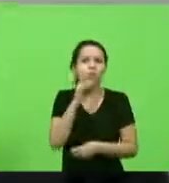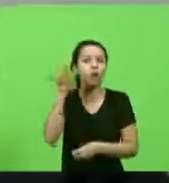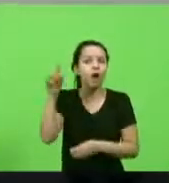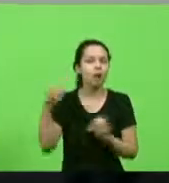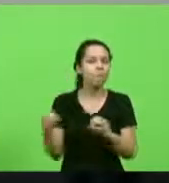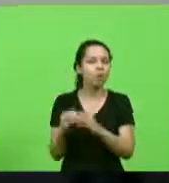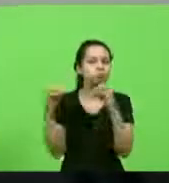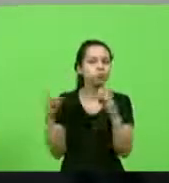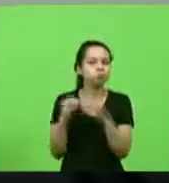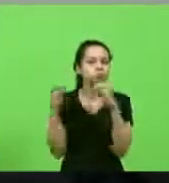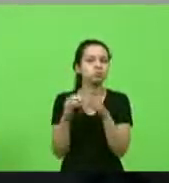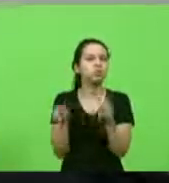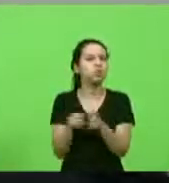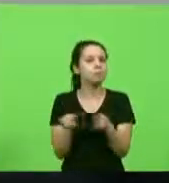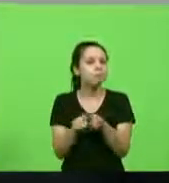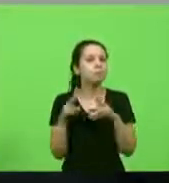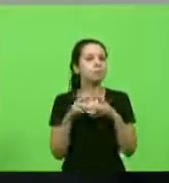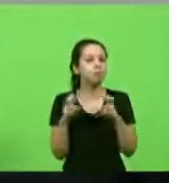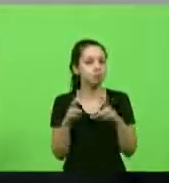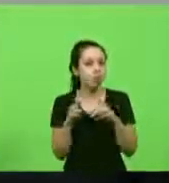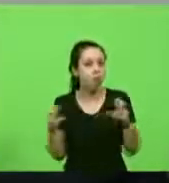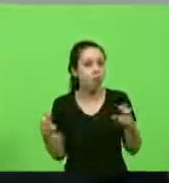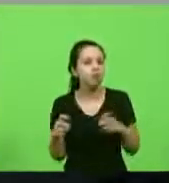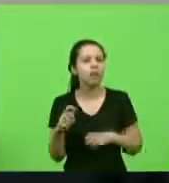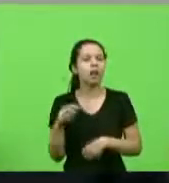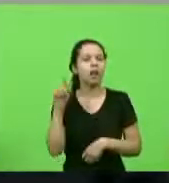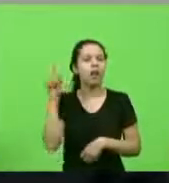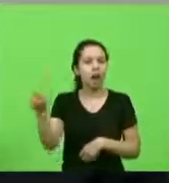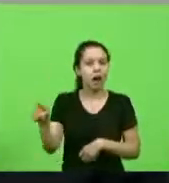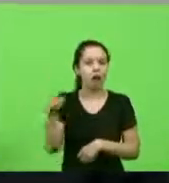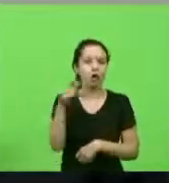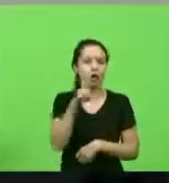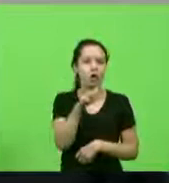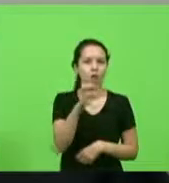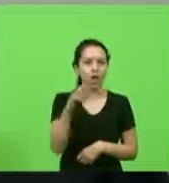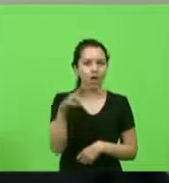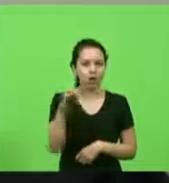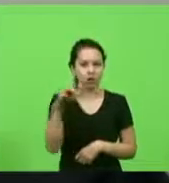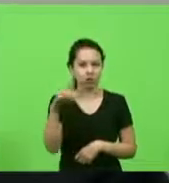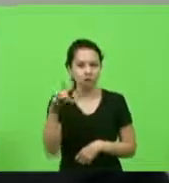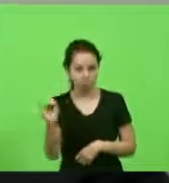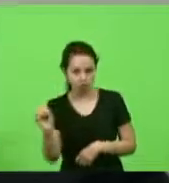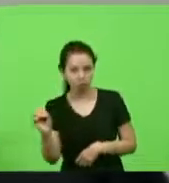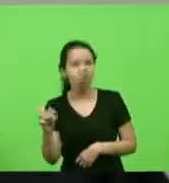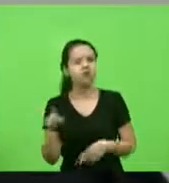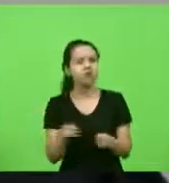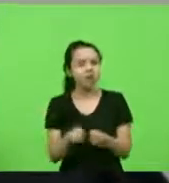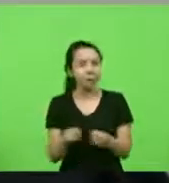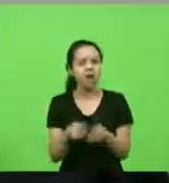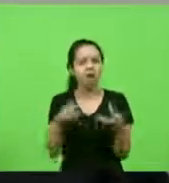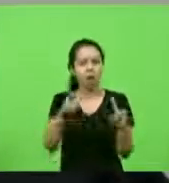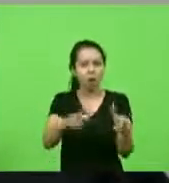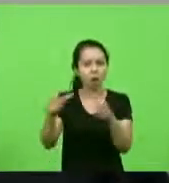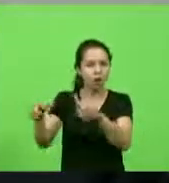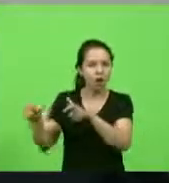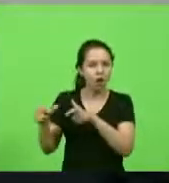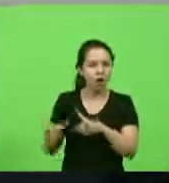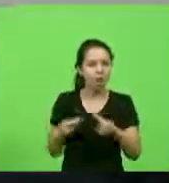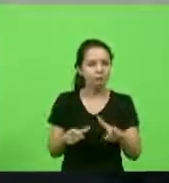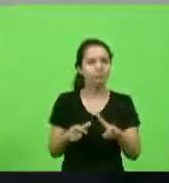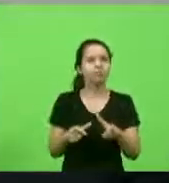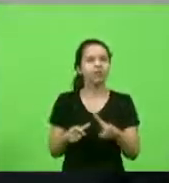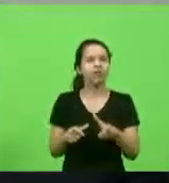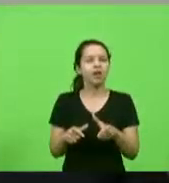nós tivemos em Florianópolis governador Celso Ramos lugares onde o pessoal faz a farra do boi teve um local que o boi